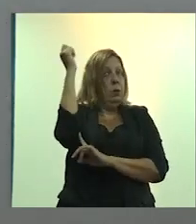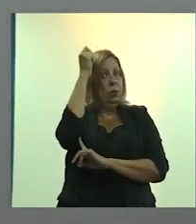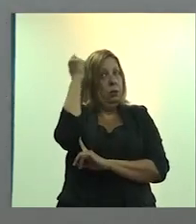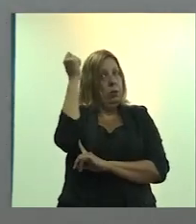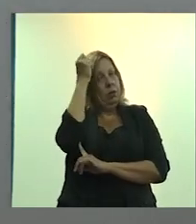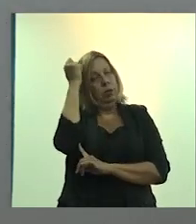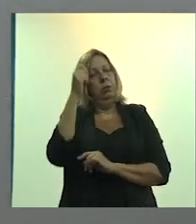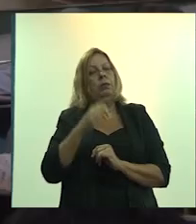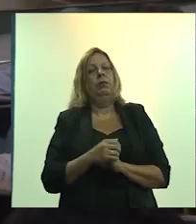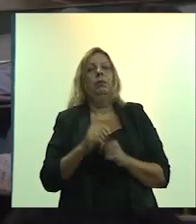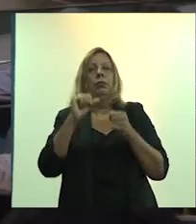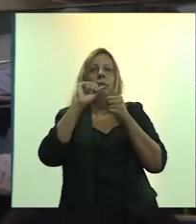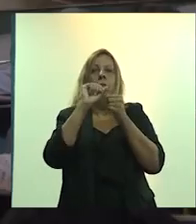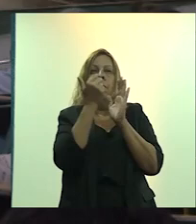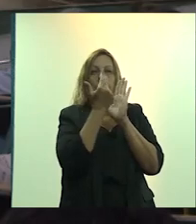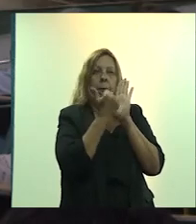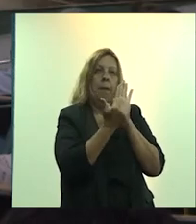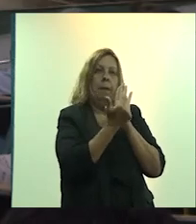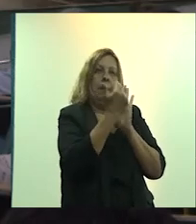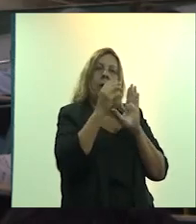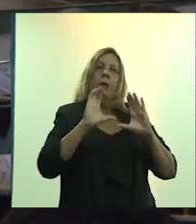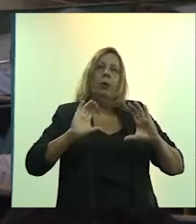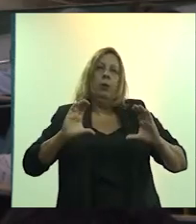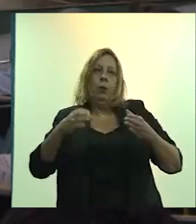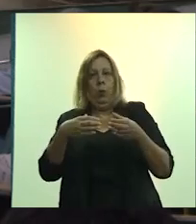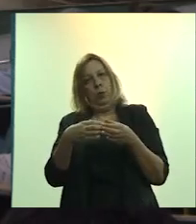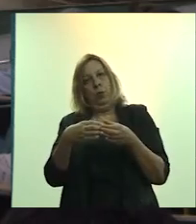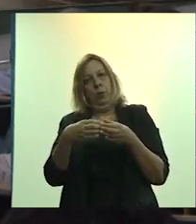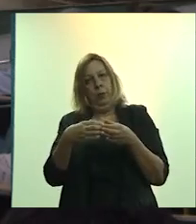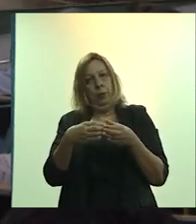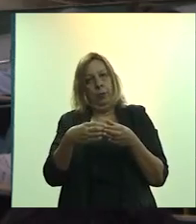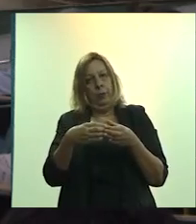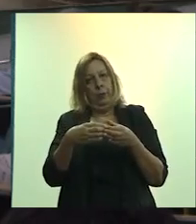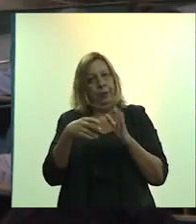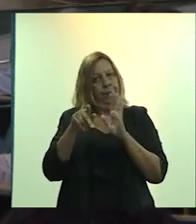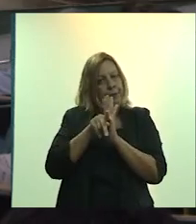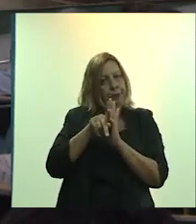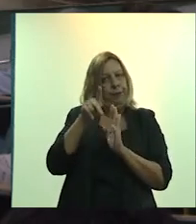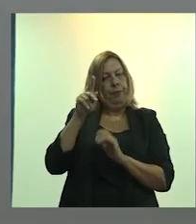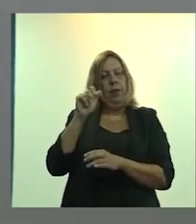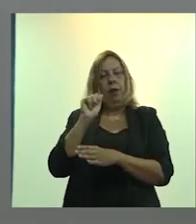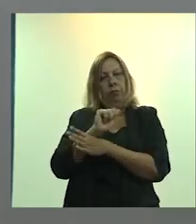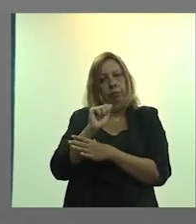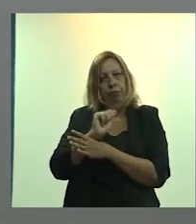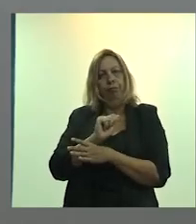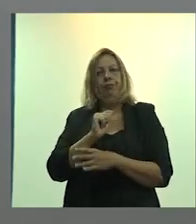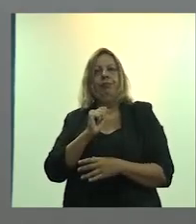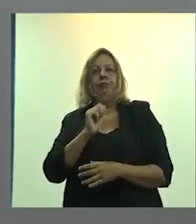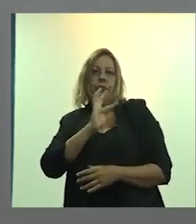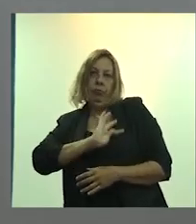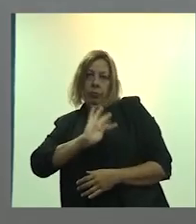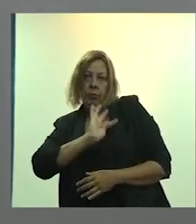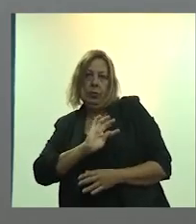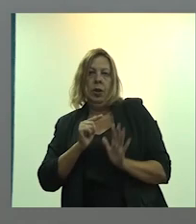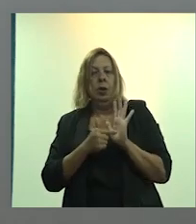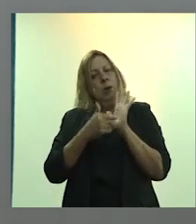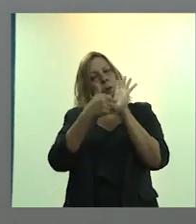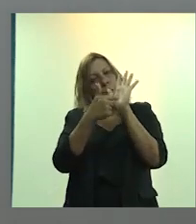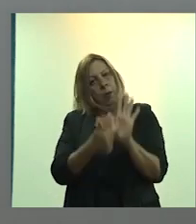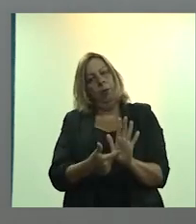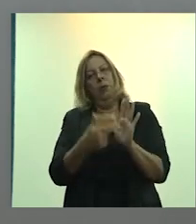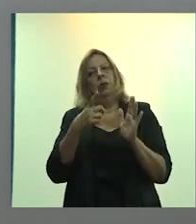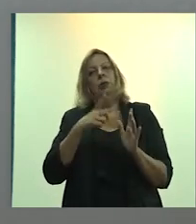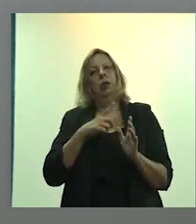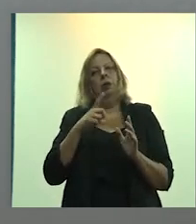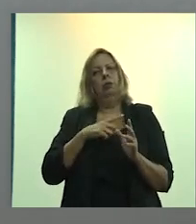pela nossa equipe do Gabinete de Assistência Técnica, e mostra as situações dos